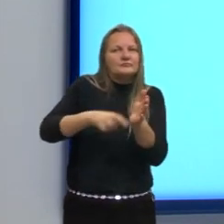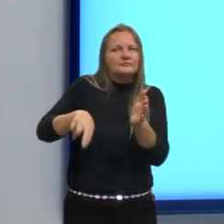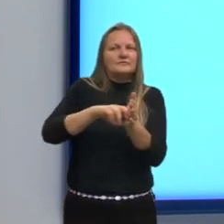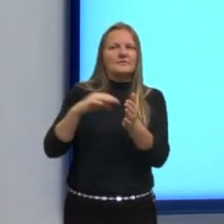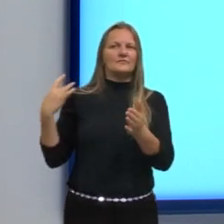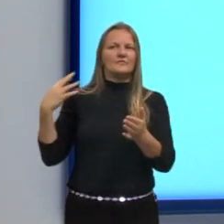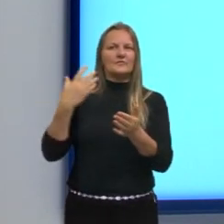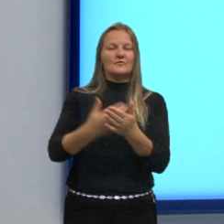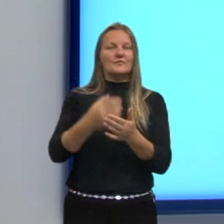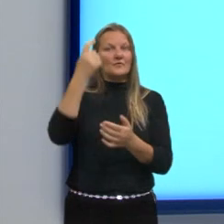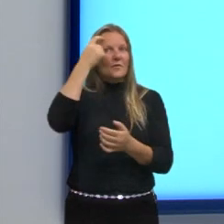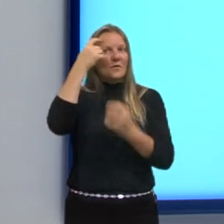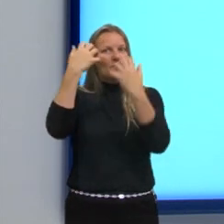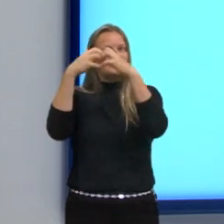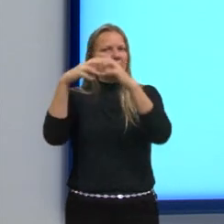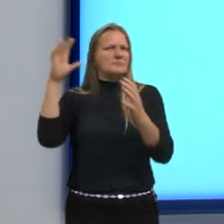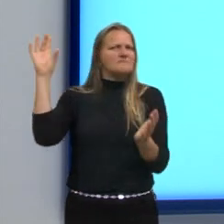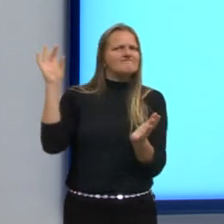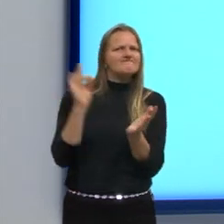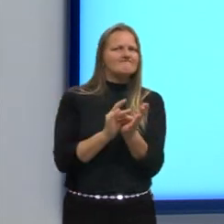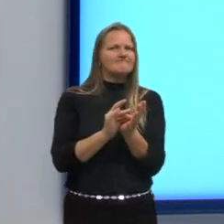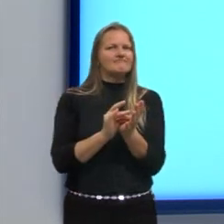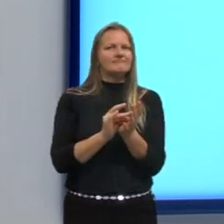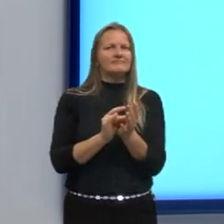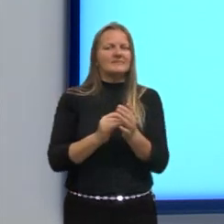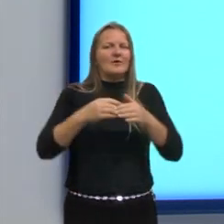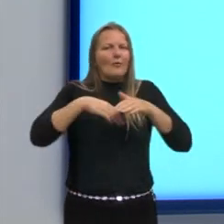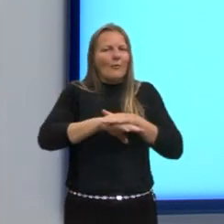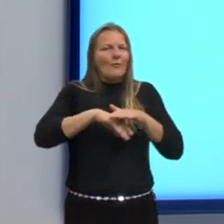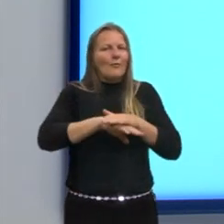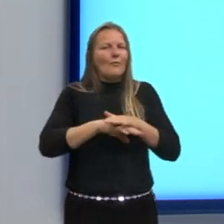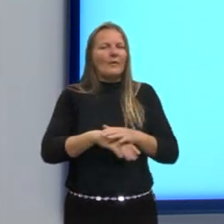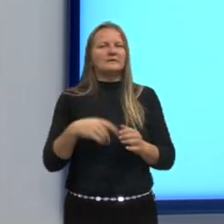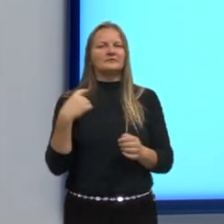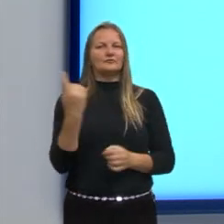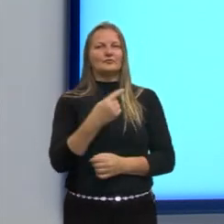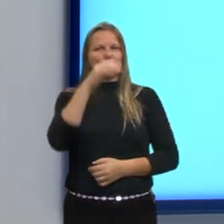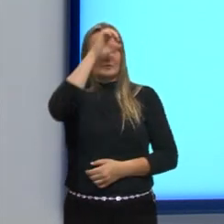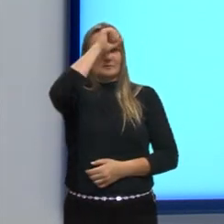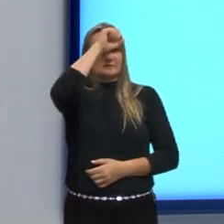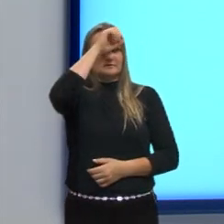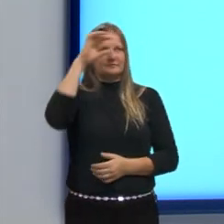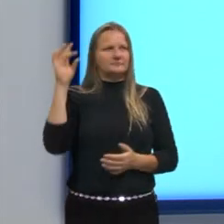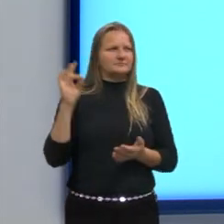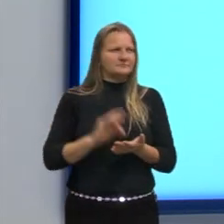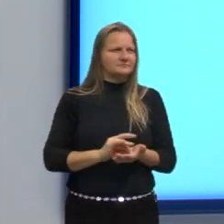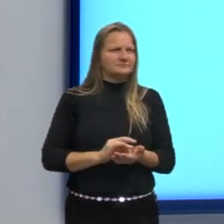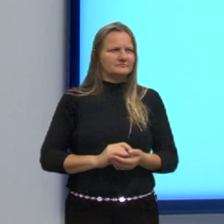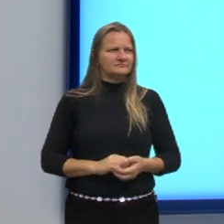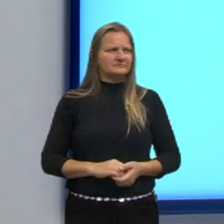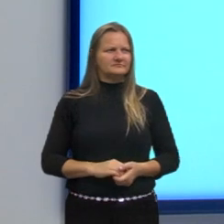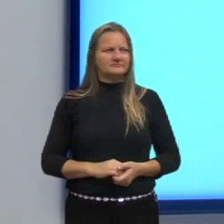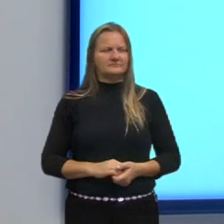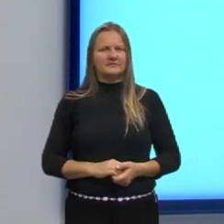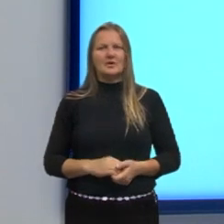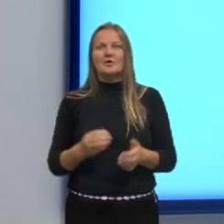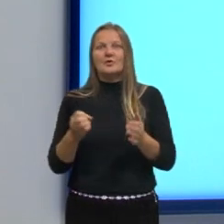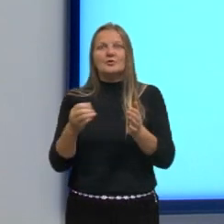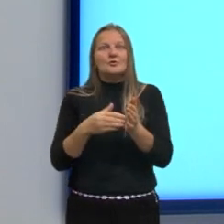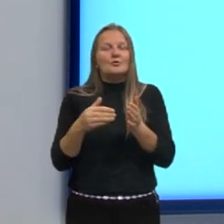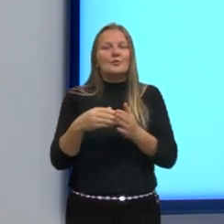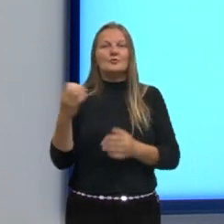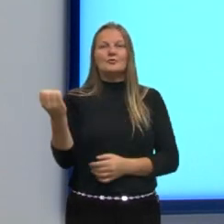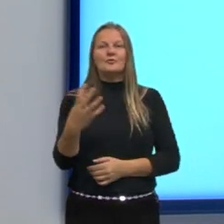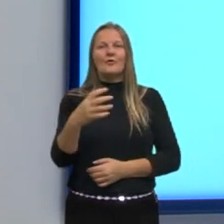consiga consolidar. Fique direitinho lá no cérebro. Todo o novo aprendizado que